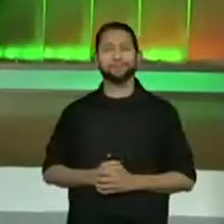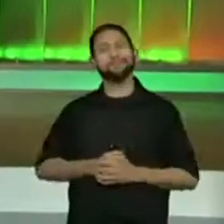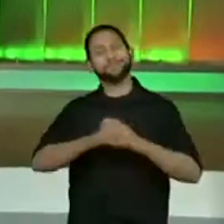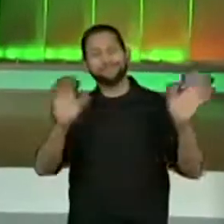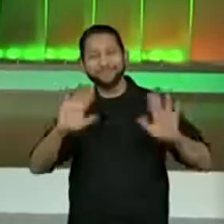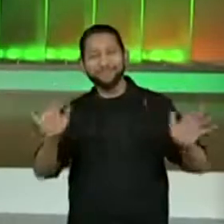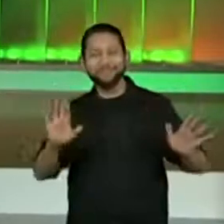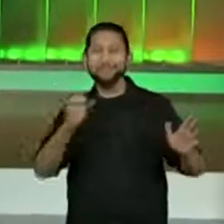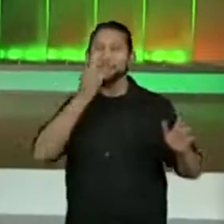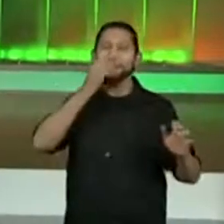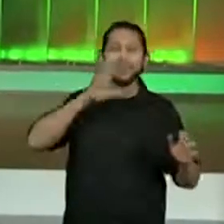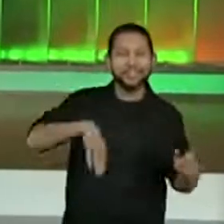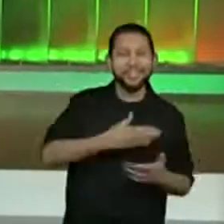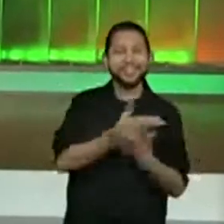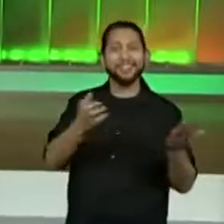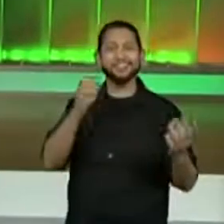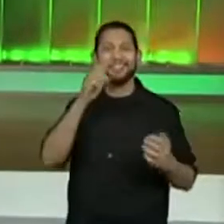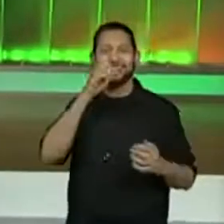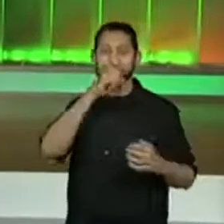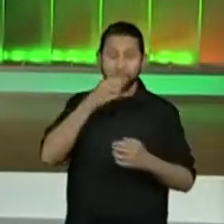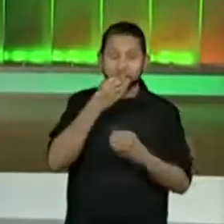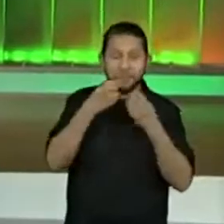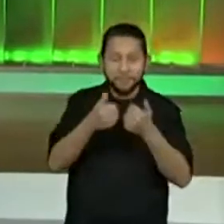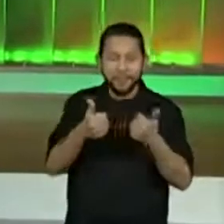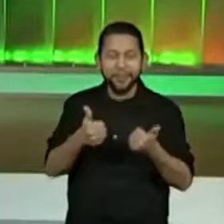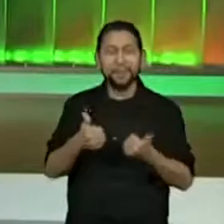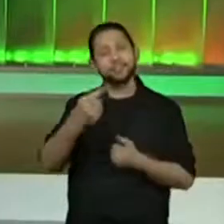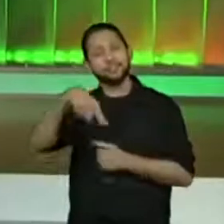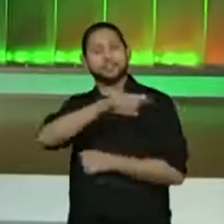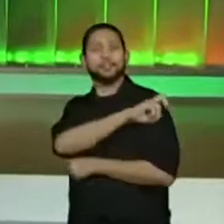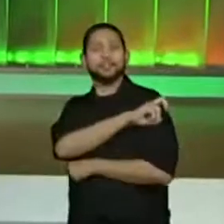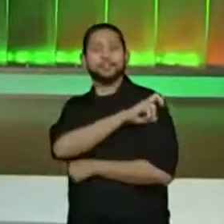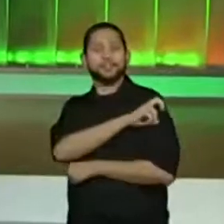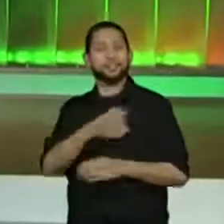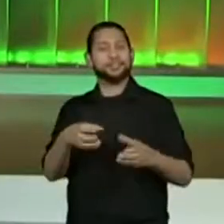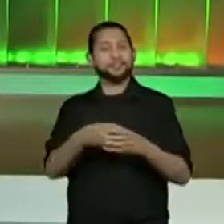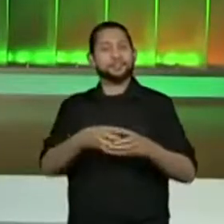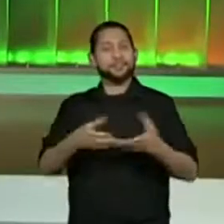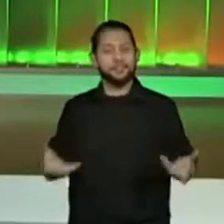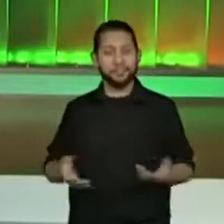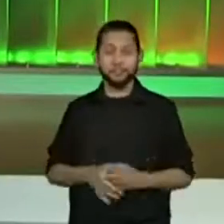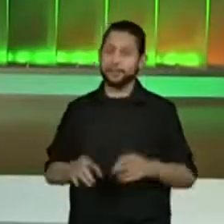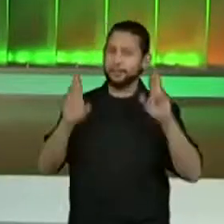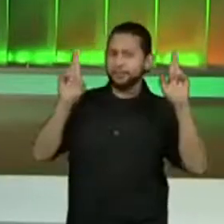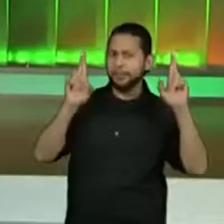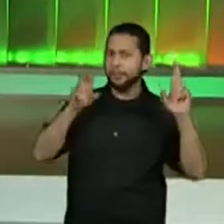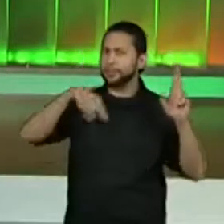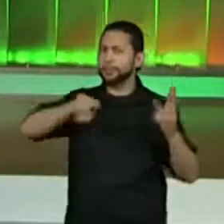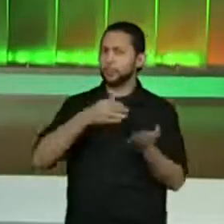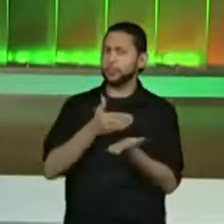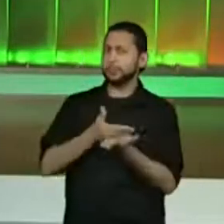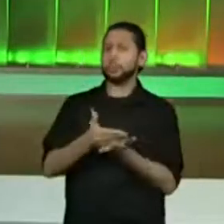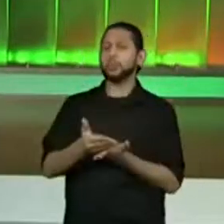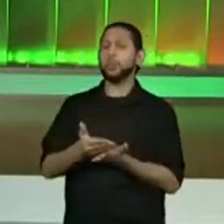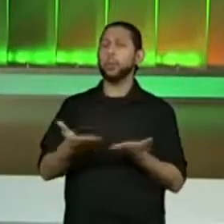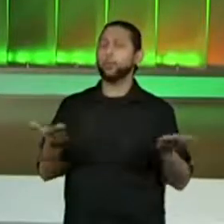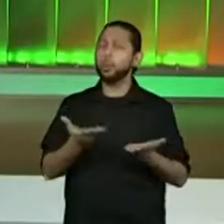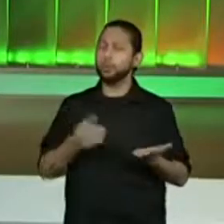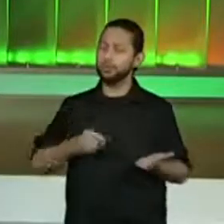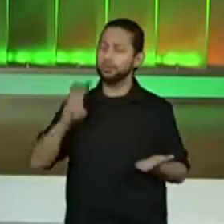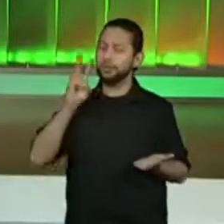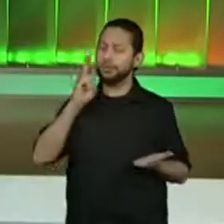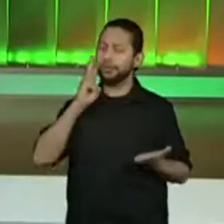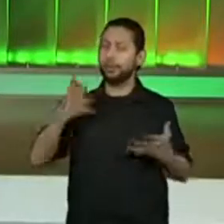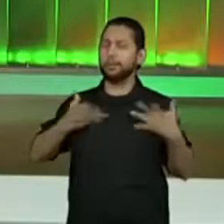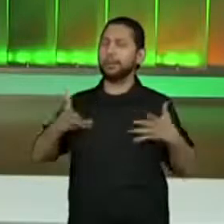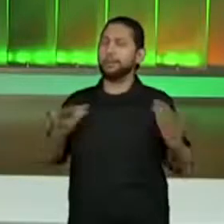Boa tarde, tudo bem, galerinha do quinto ano? Eu espero que todos tenham começado a semana super empolgados,